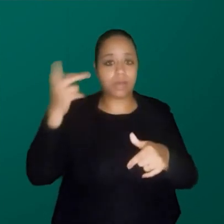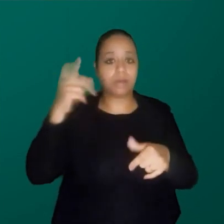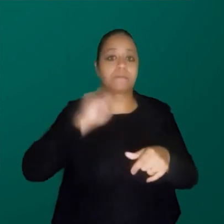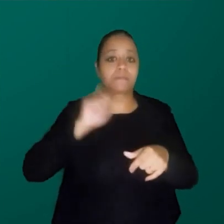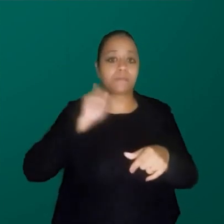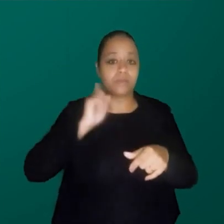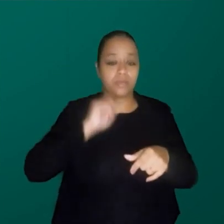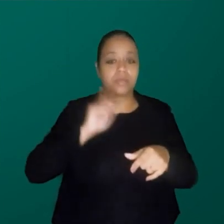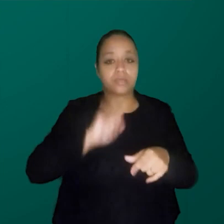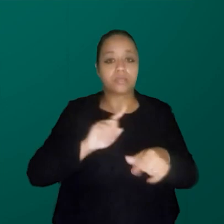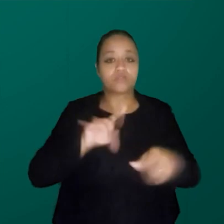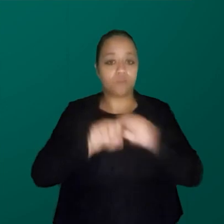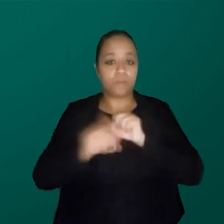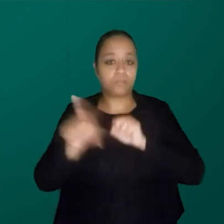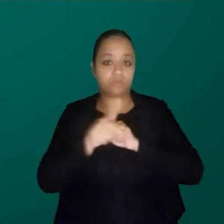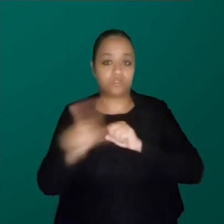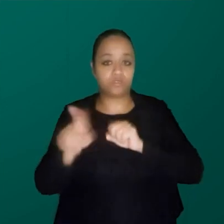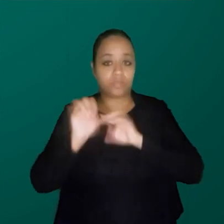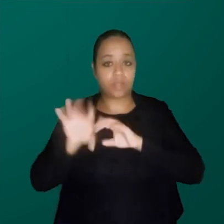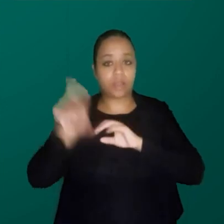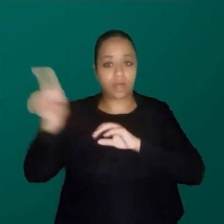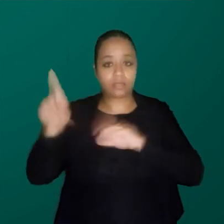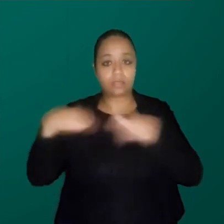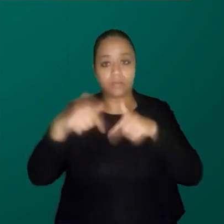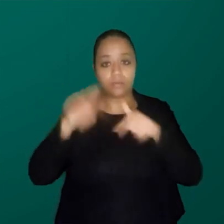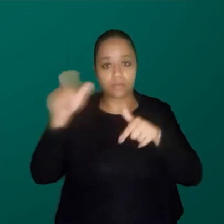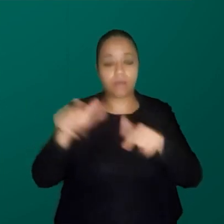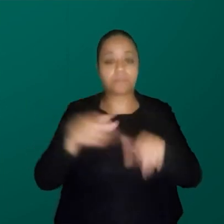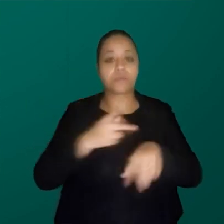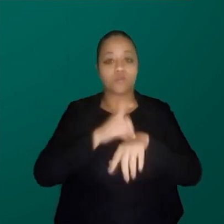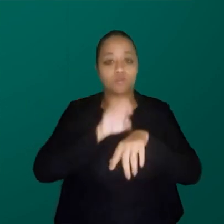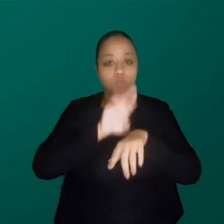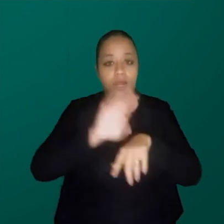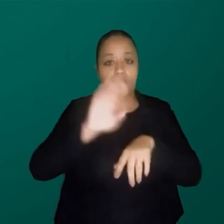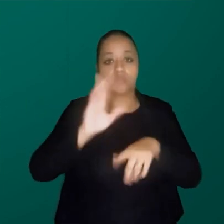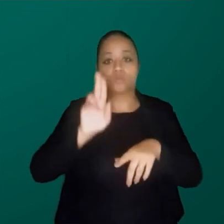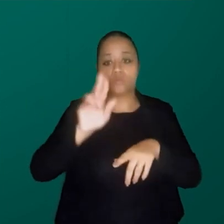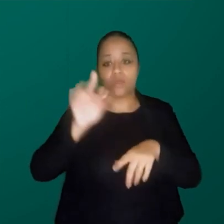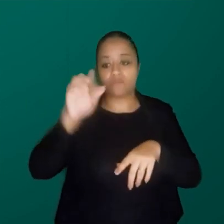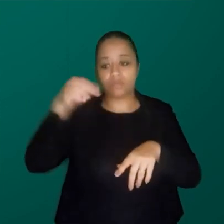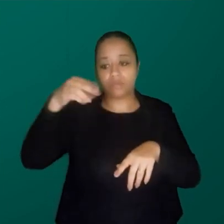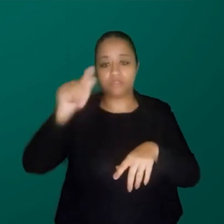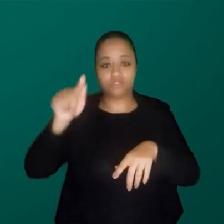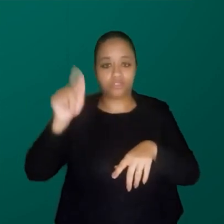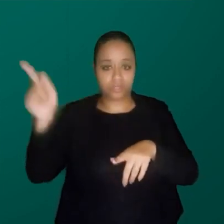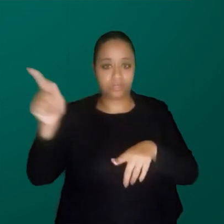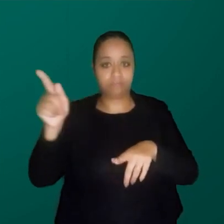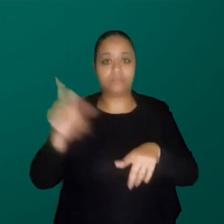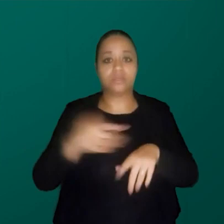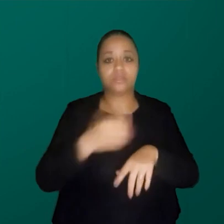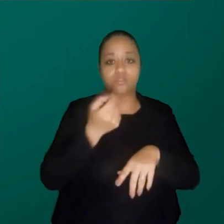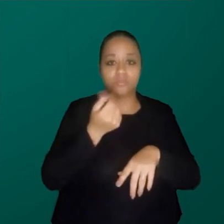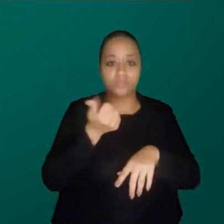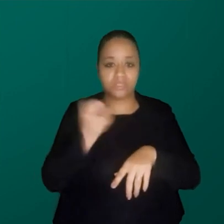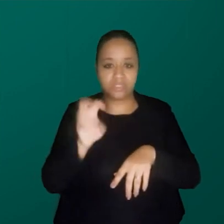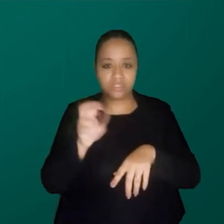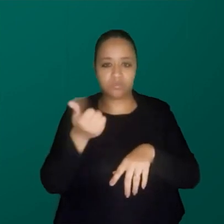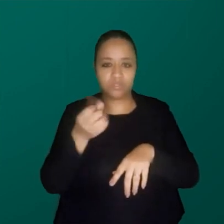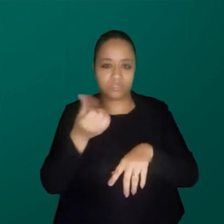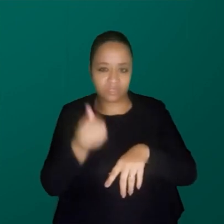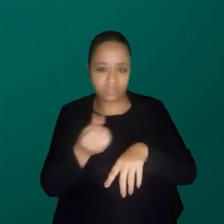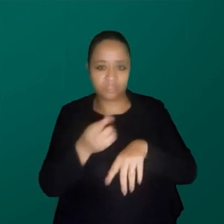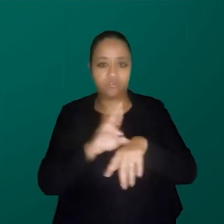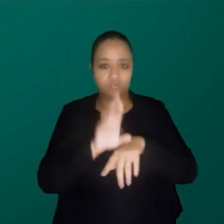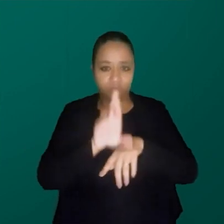UFMG em 2015, 2016. O meu objeto de pesquisa à época era o Nerdologia, que então era o maior canal de ciência e